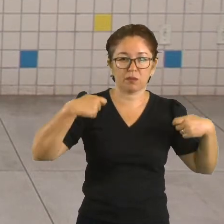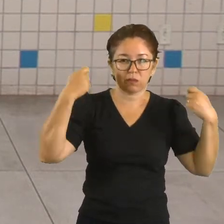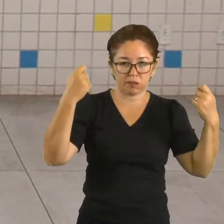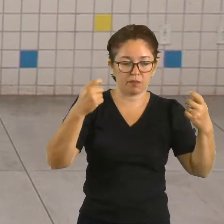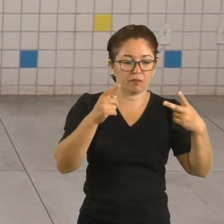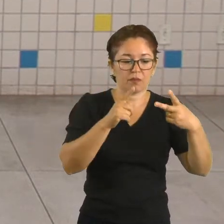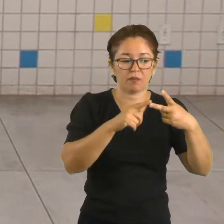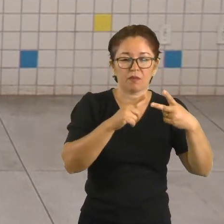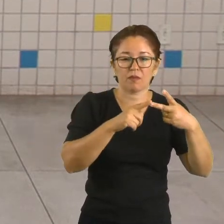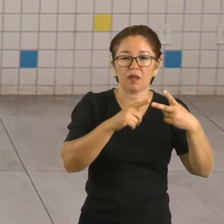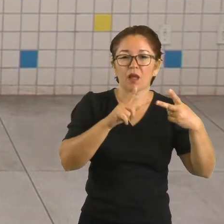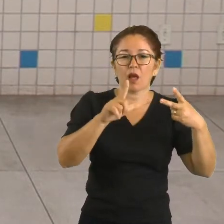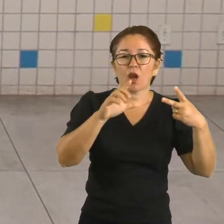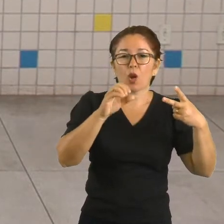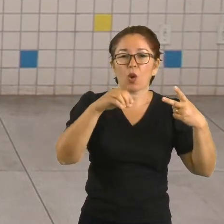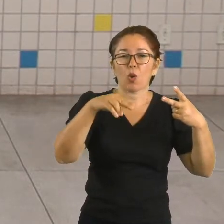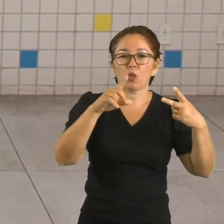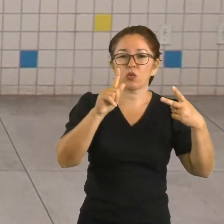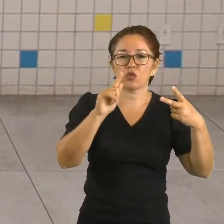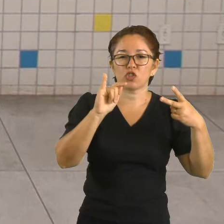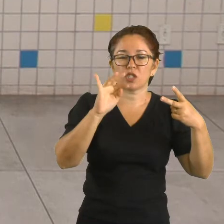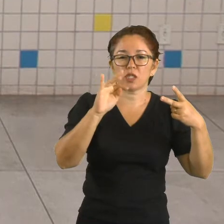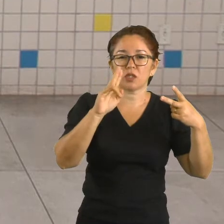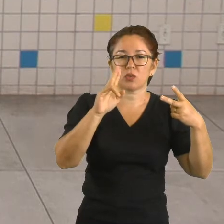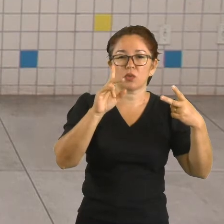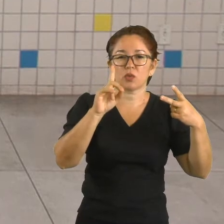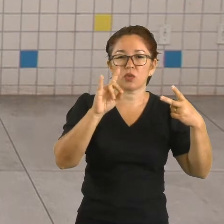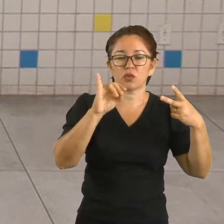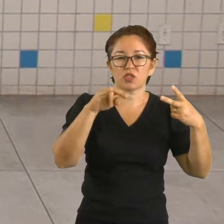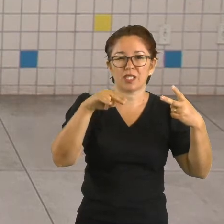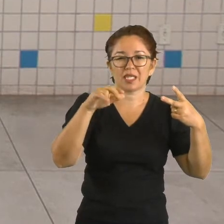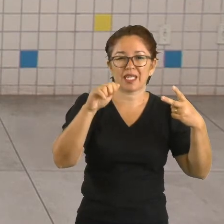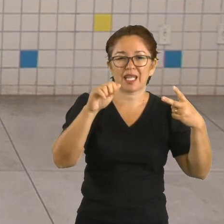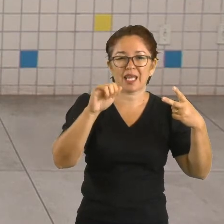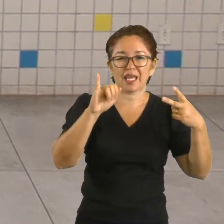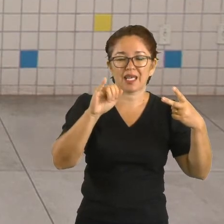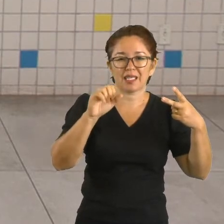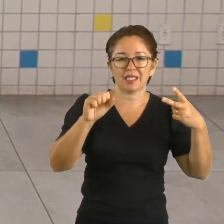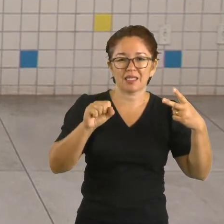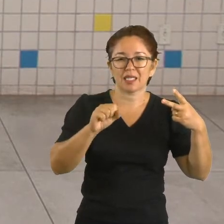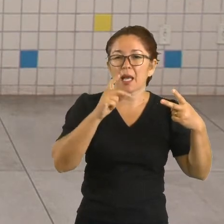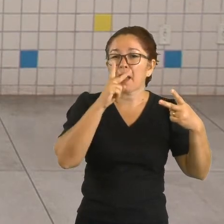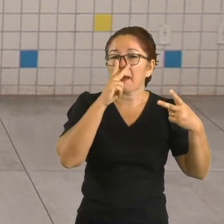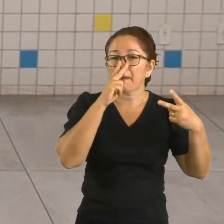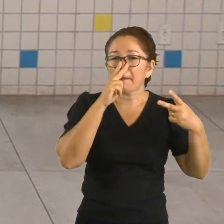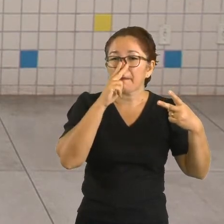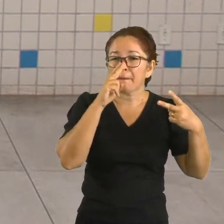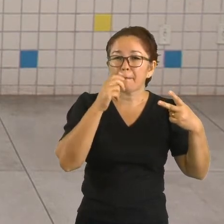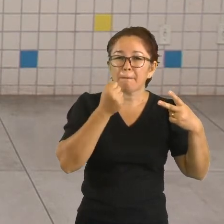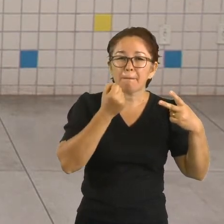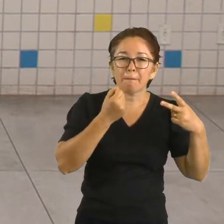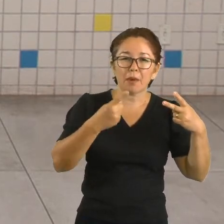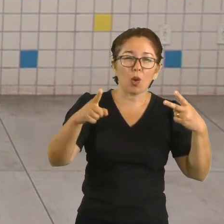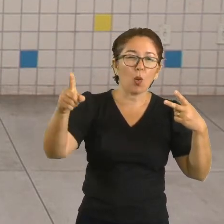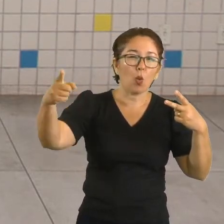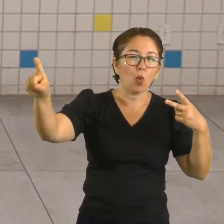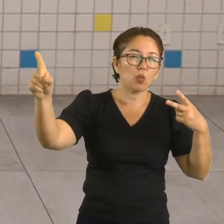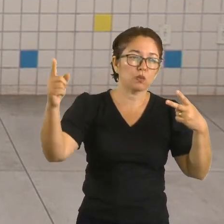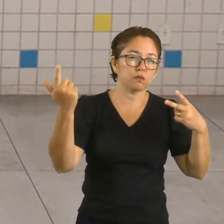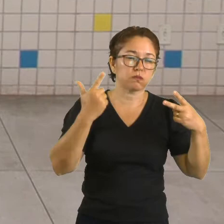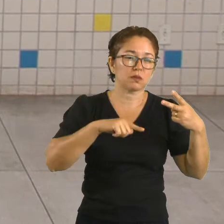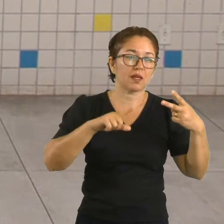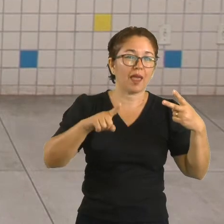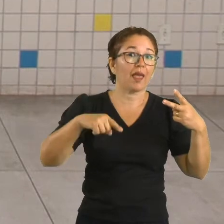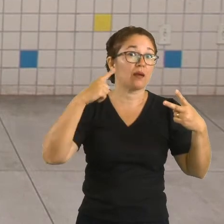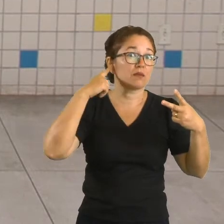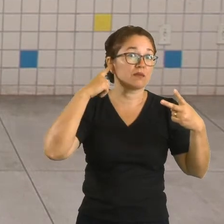causadas por vibrações com a mesma direção de propagação. Um exemplo são as ondas sonoras. É o que a gente vai ver daqui a